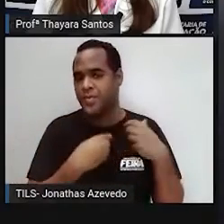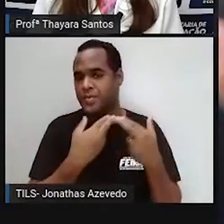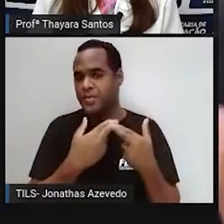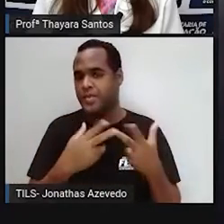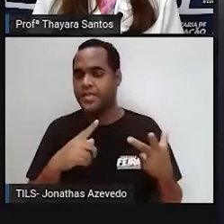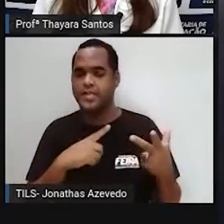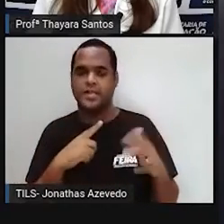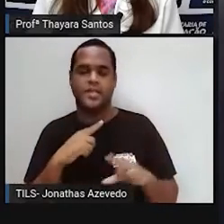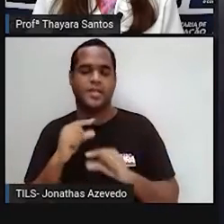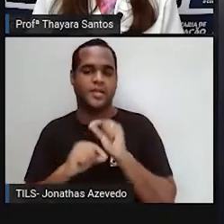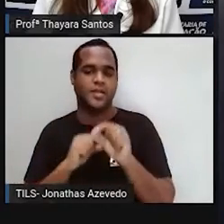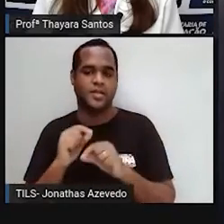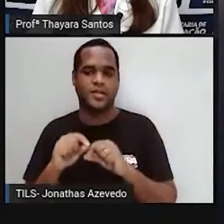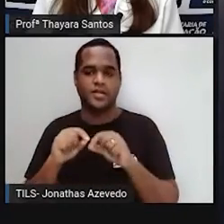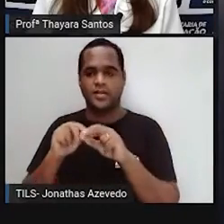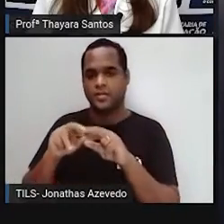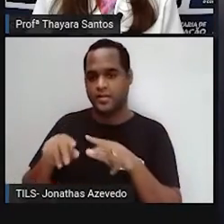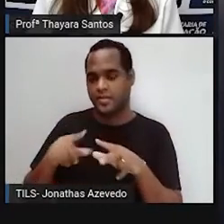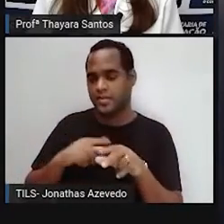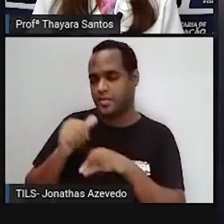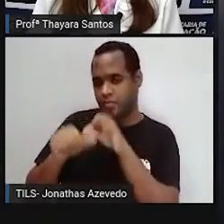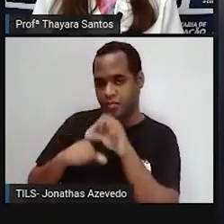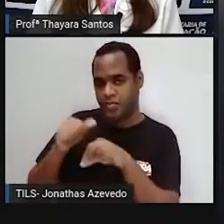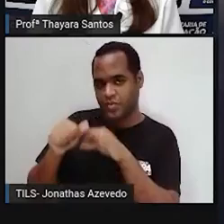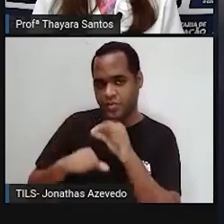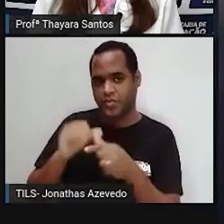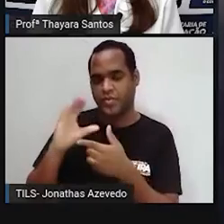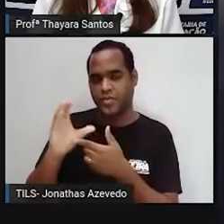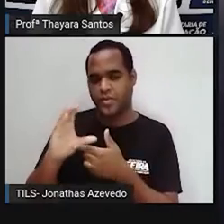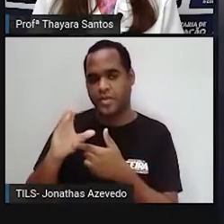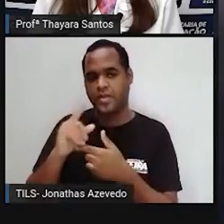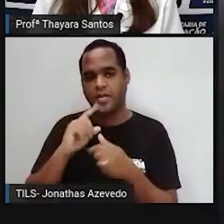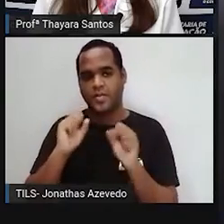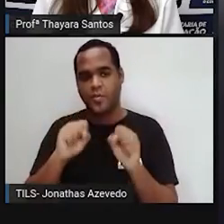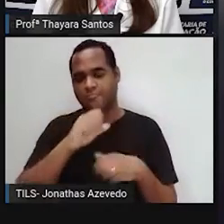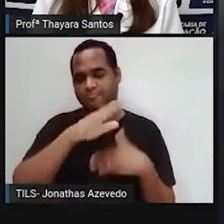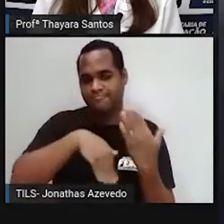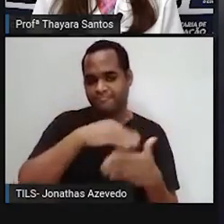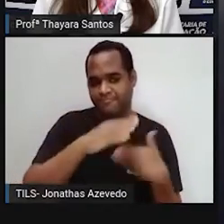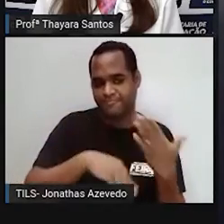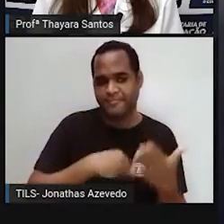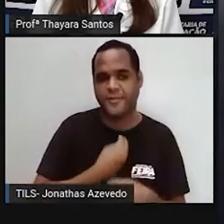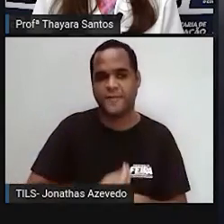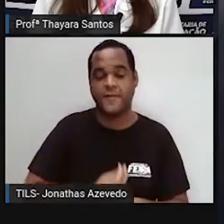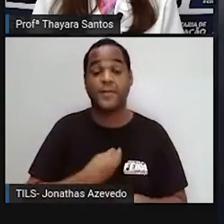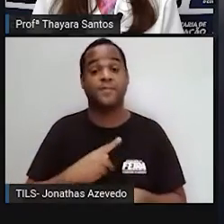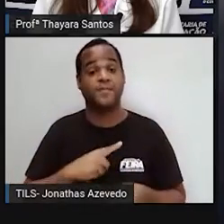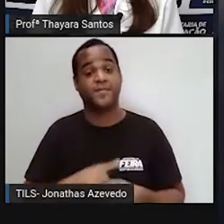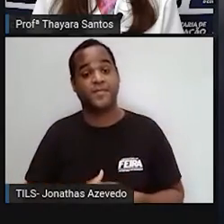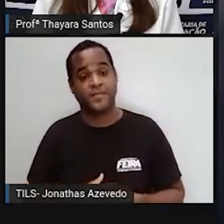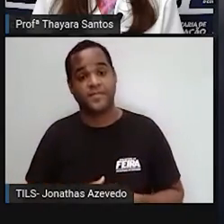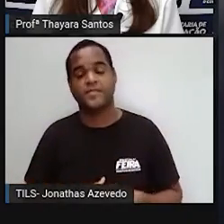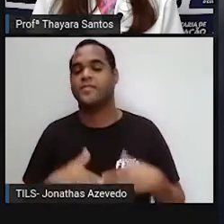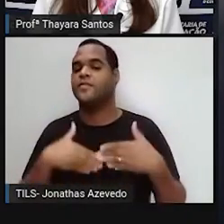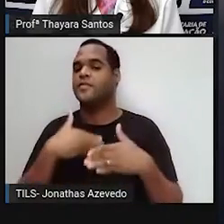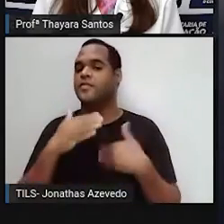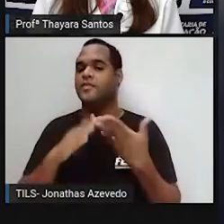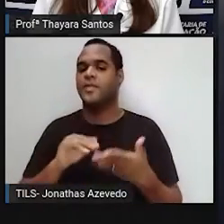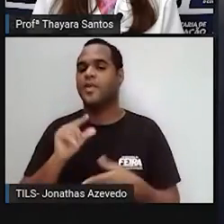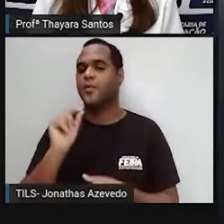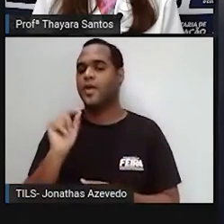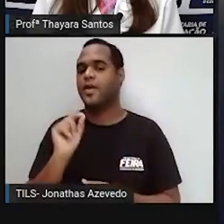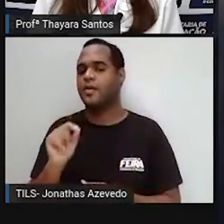impacto bem negativo das mudanças climáticas que podem atrapalhar a nossa vida, tá? E aí, quais são as